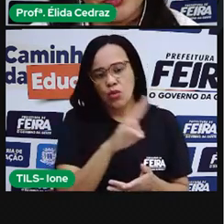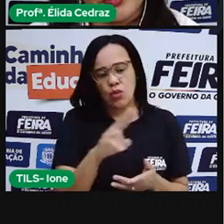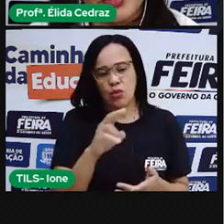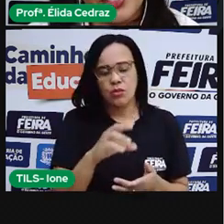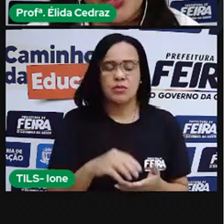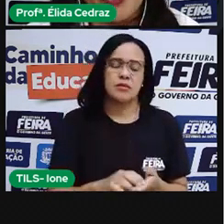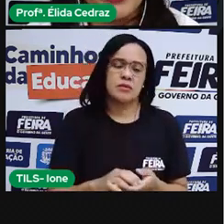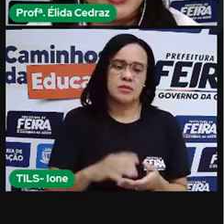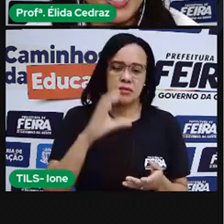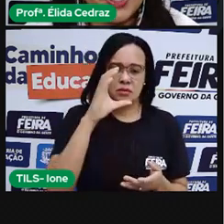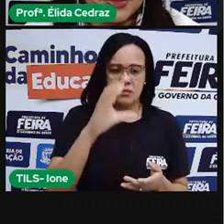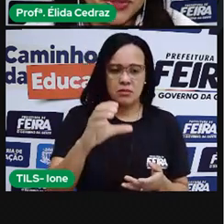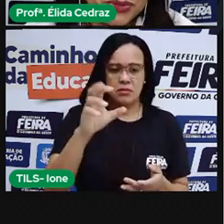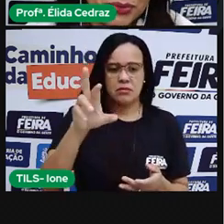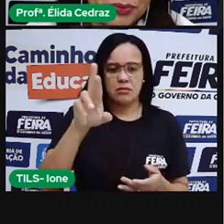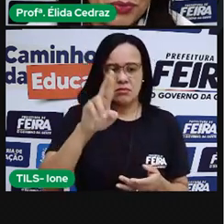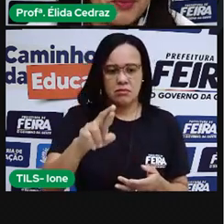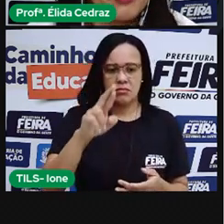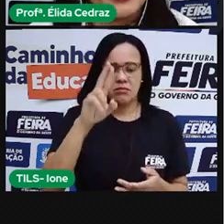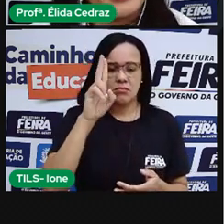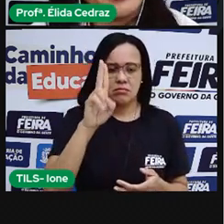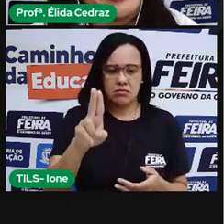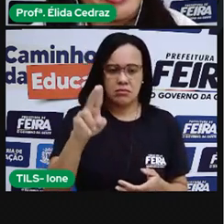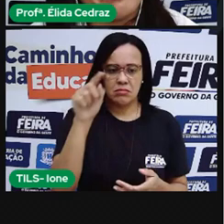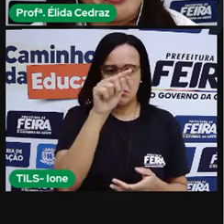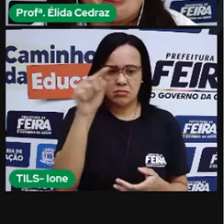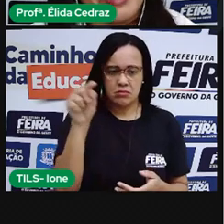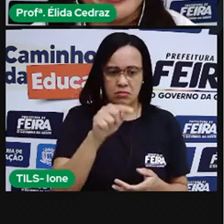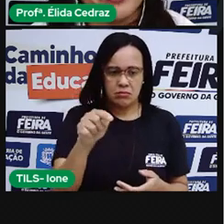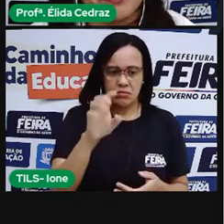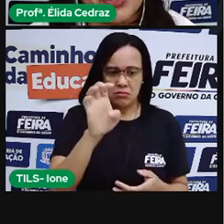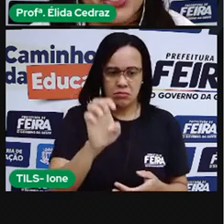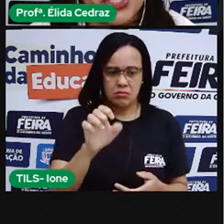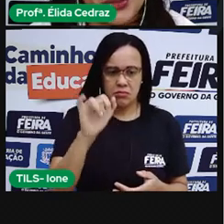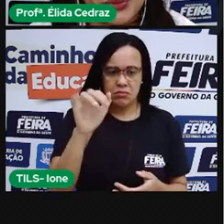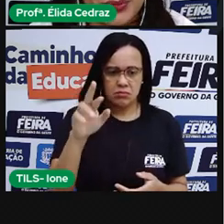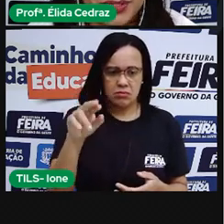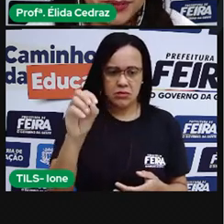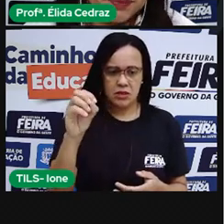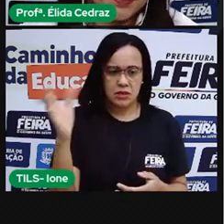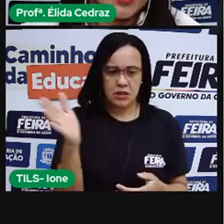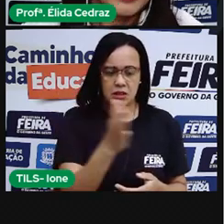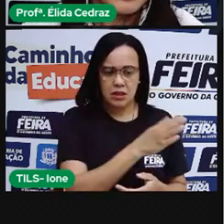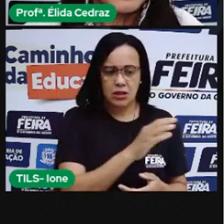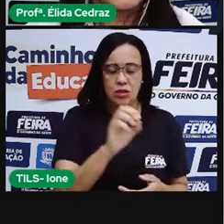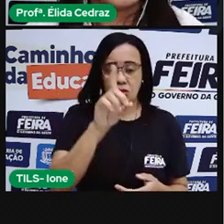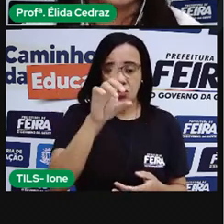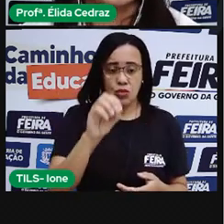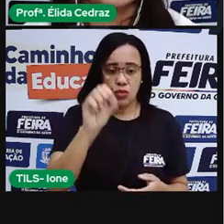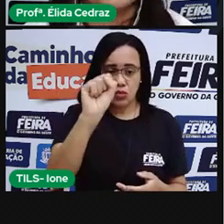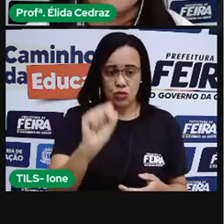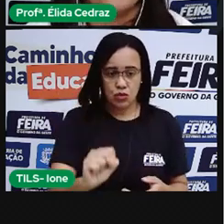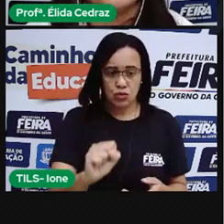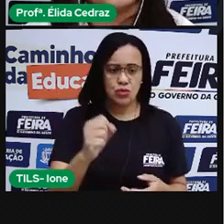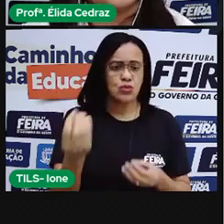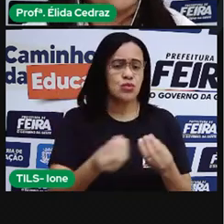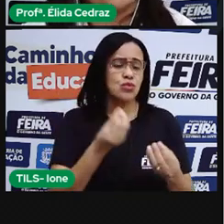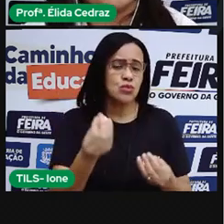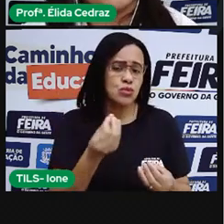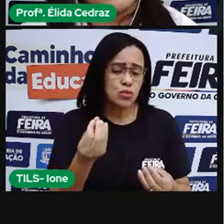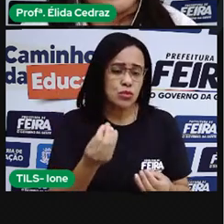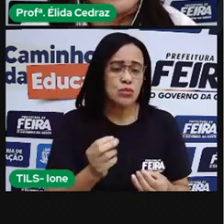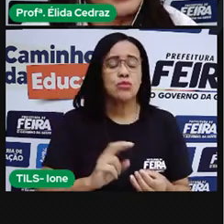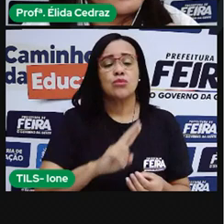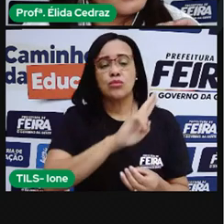Sul. O Cruzeiro do Sul, porque ele é em formato de cruz. E aqui estão os